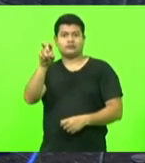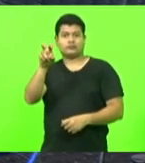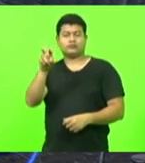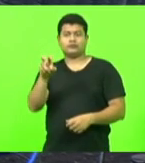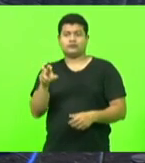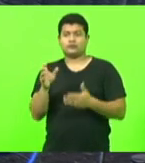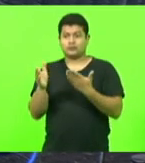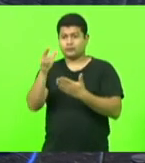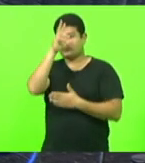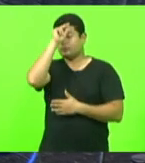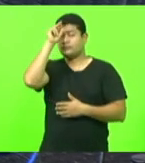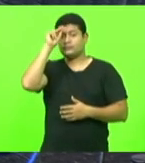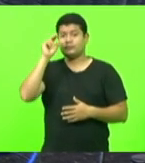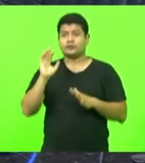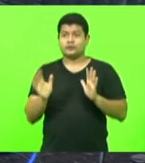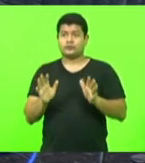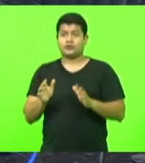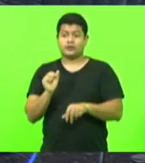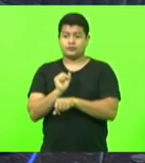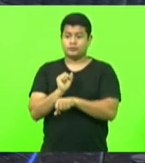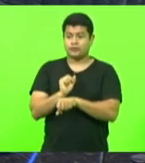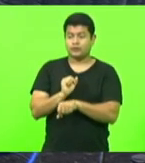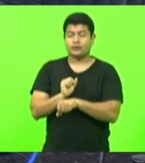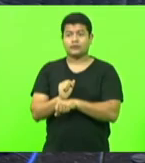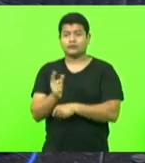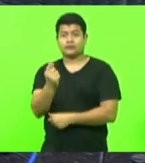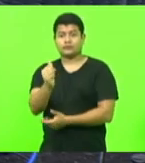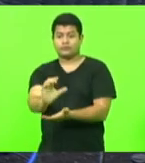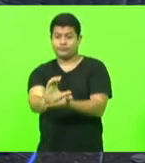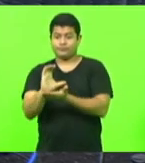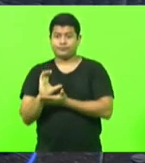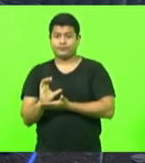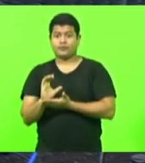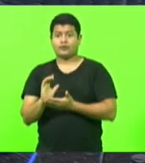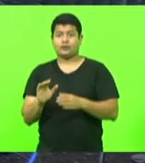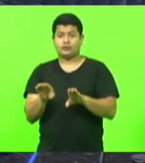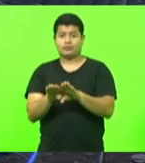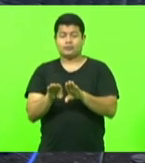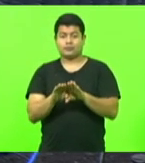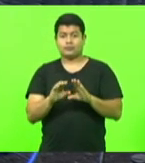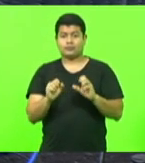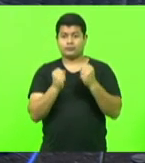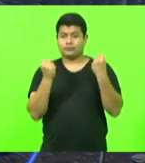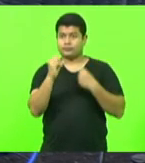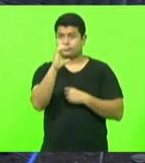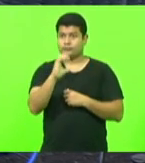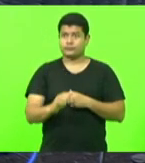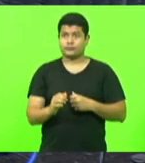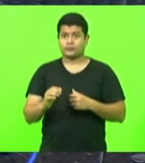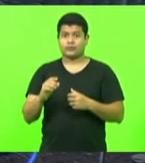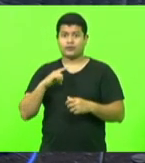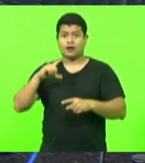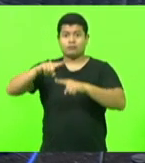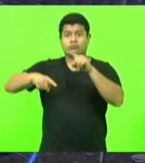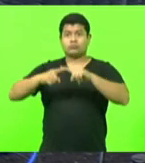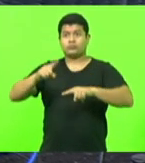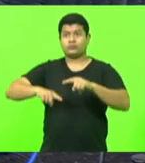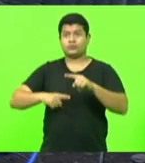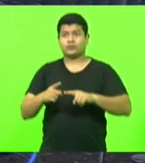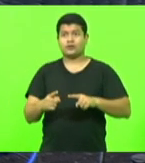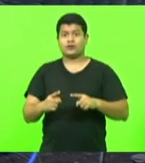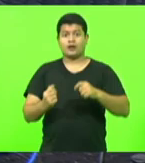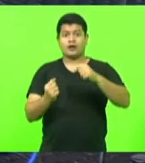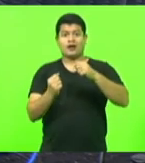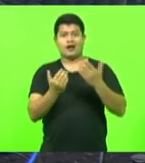no Estado e está aguardando o retorno da defesa civil, inclusive dos materiais da ponte Ercílio Luz, que